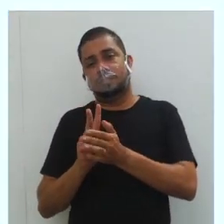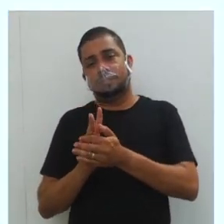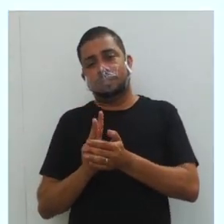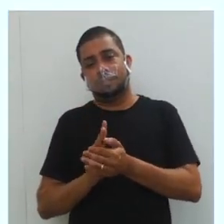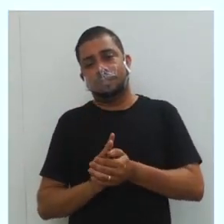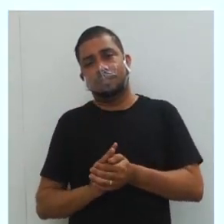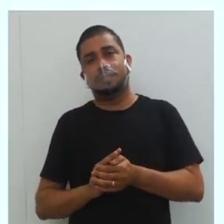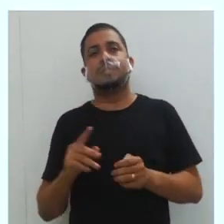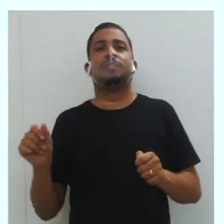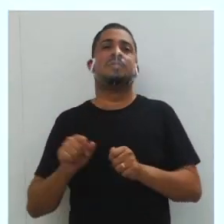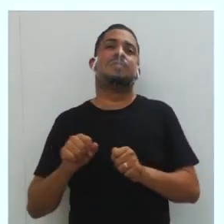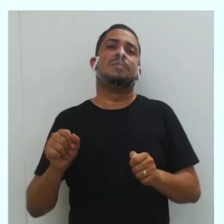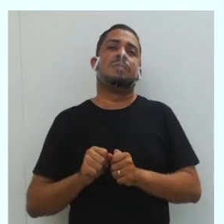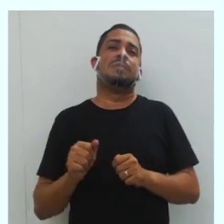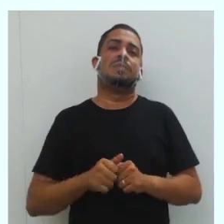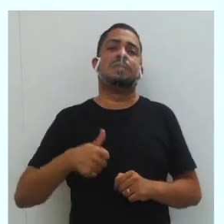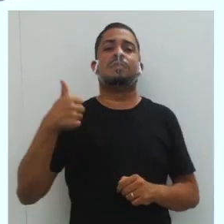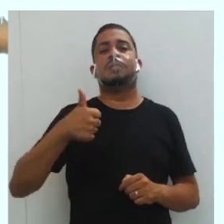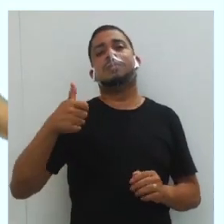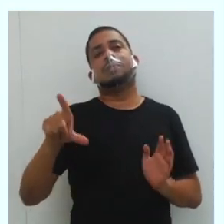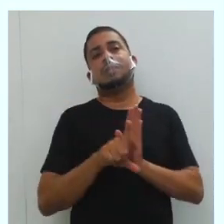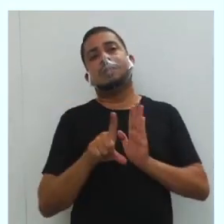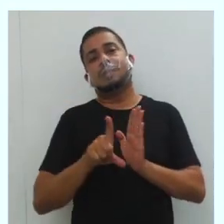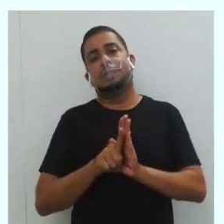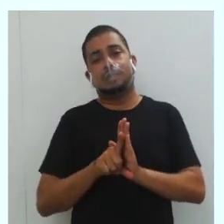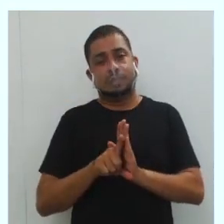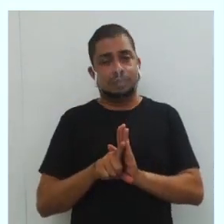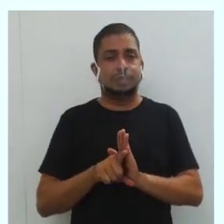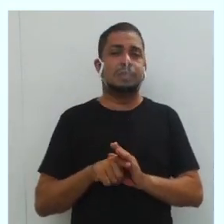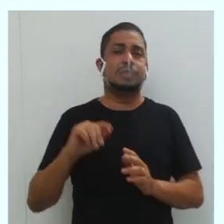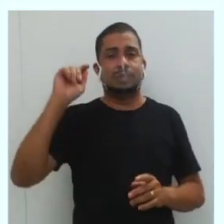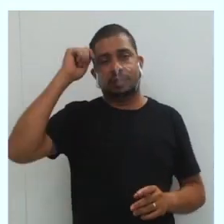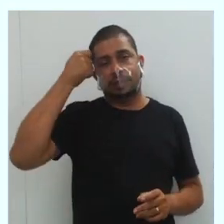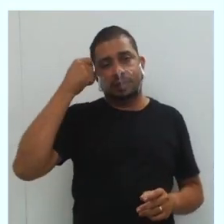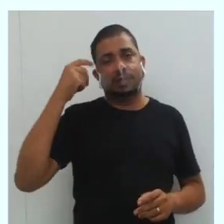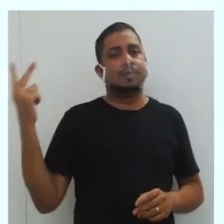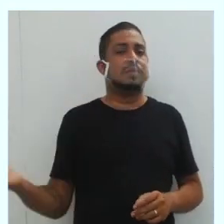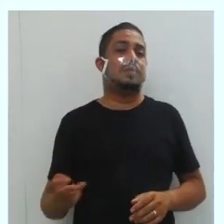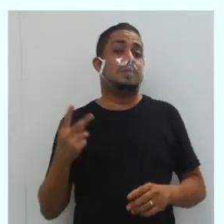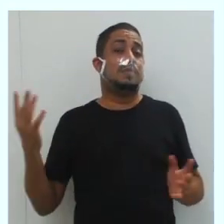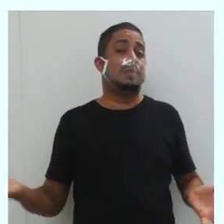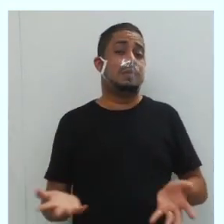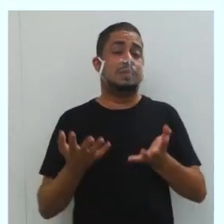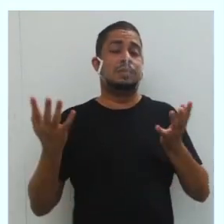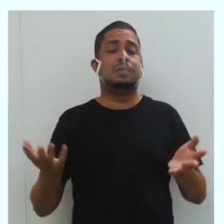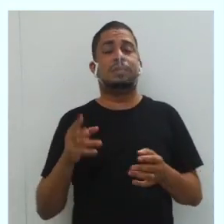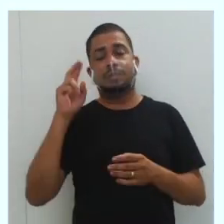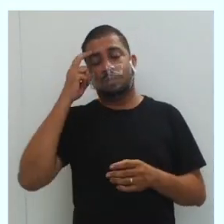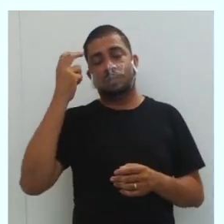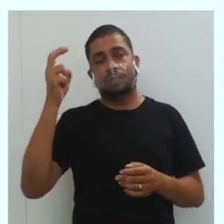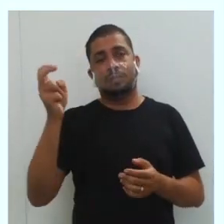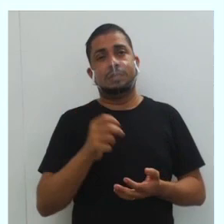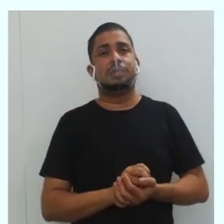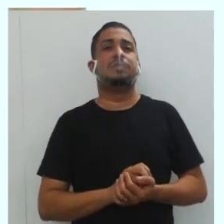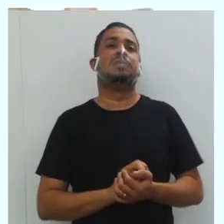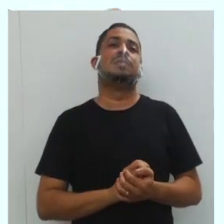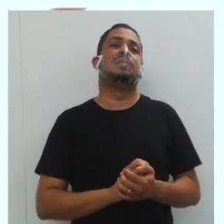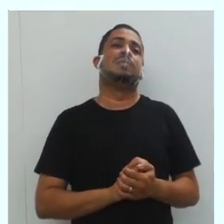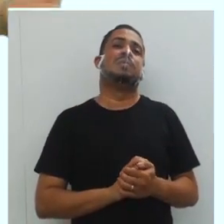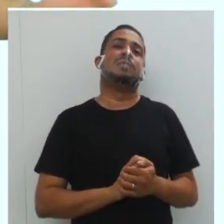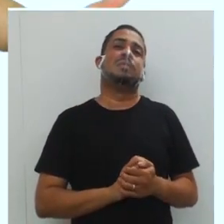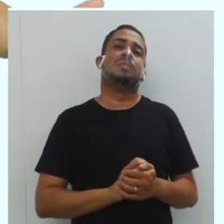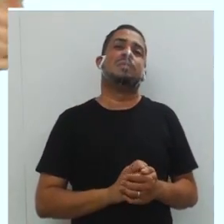Então, vimos o quê? Na primeira lei, a questão dos negros, da valorização da cultura afro-brasileira,